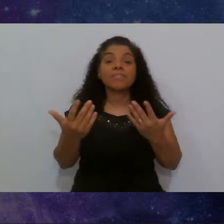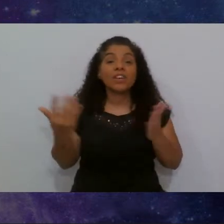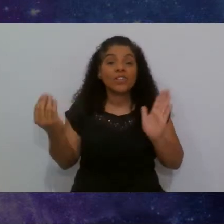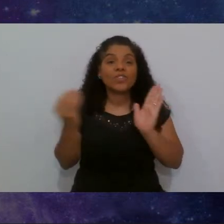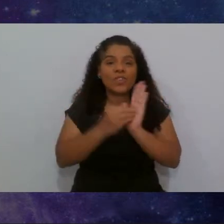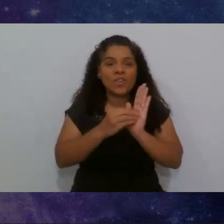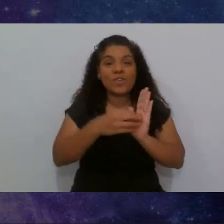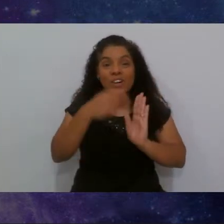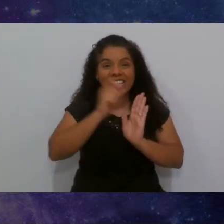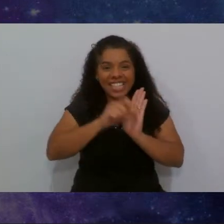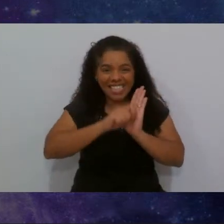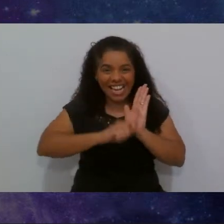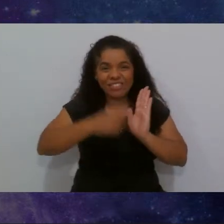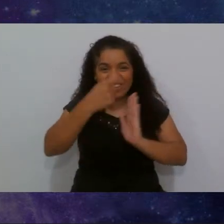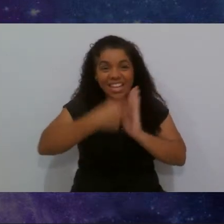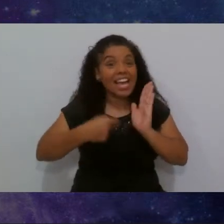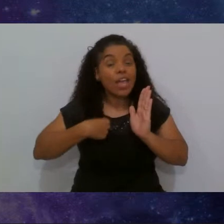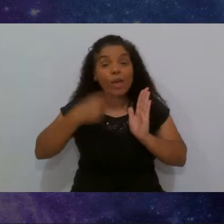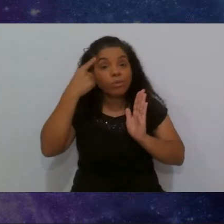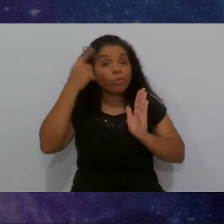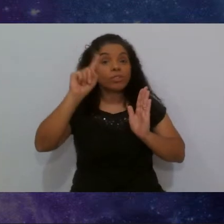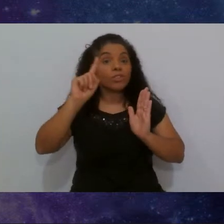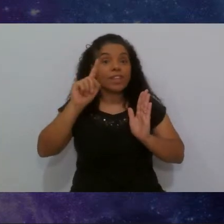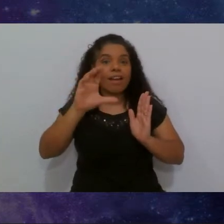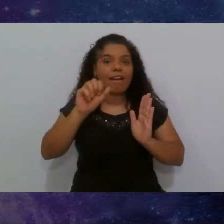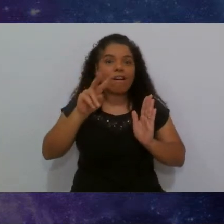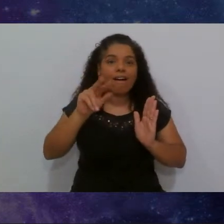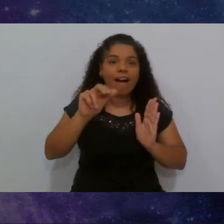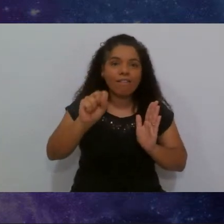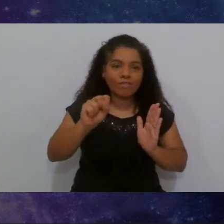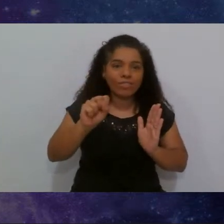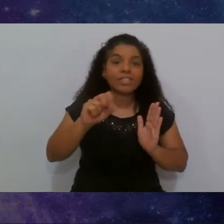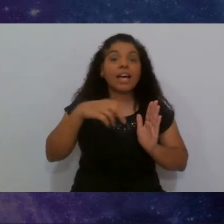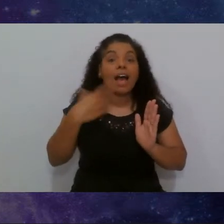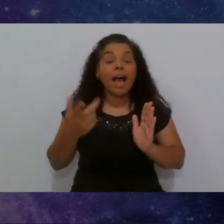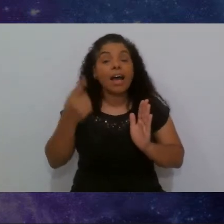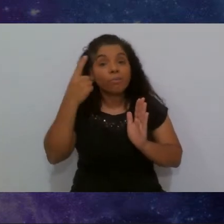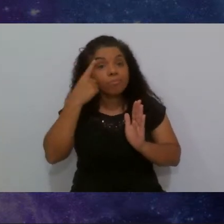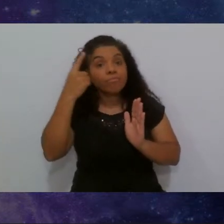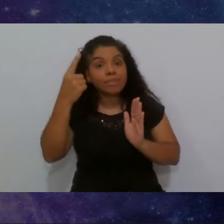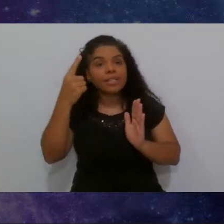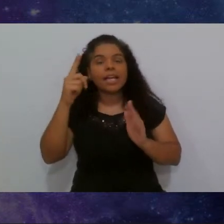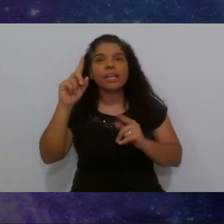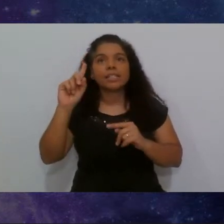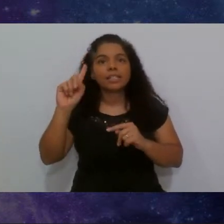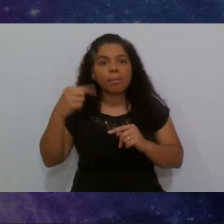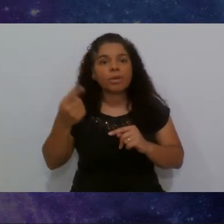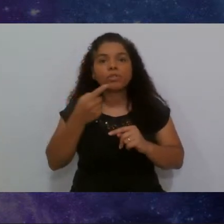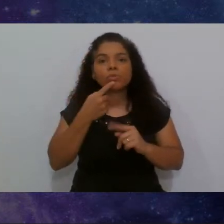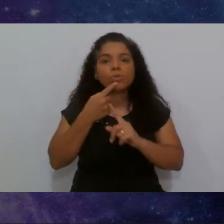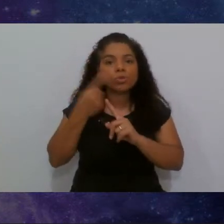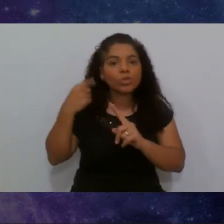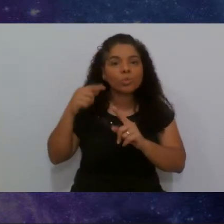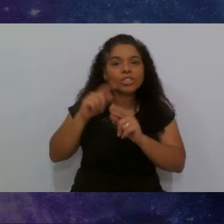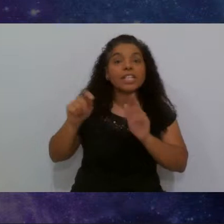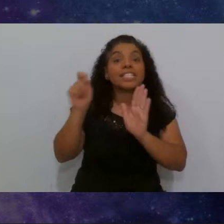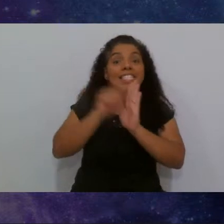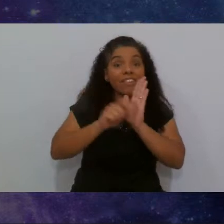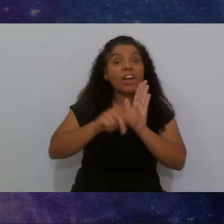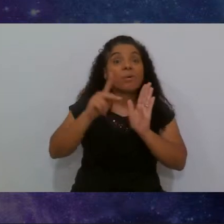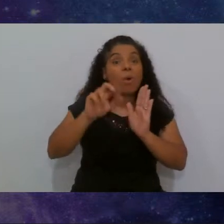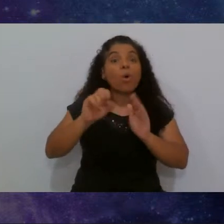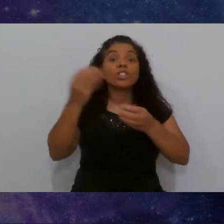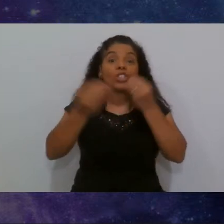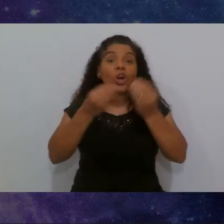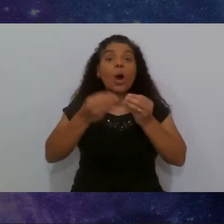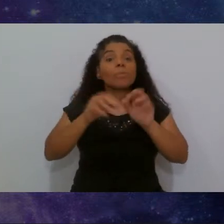quando eu escrevi eu não tive a ideia do Canvas, entendeu? E aí uma ideia que eu tive nos últimos dias é escrever um post sobre